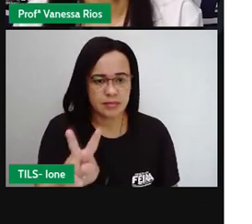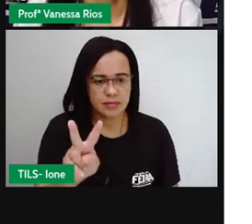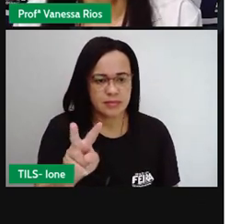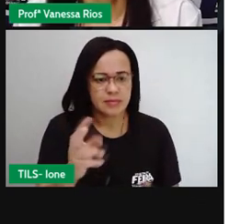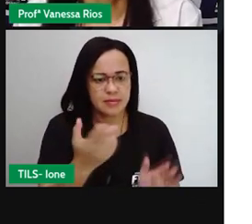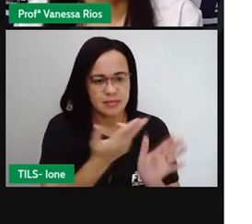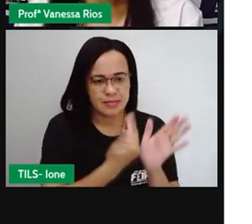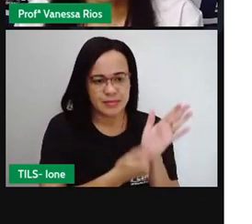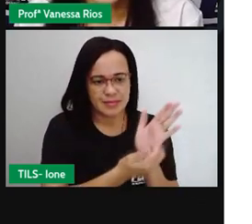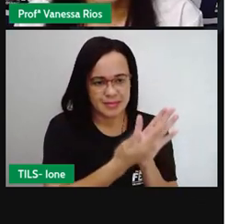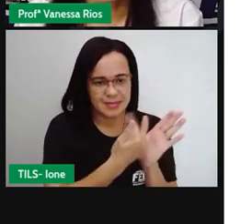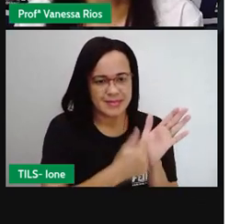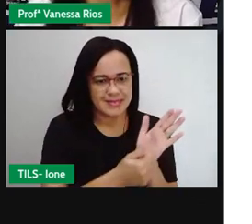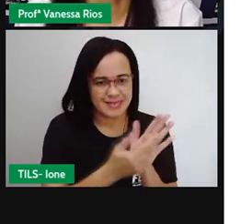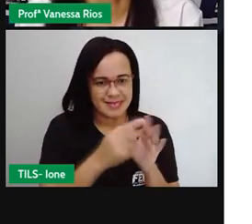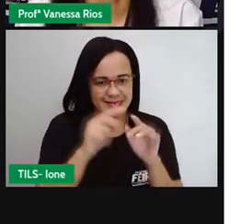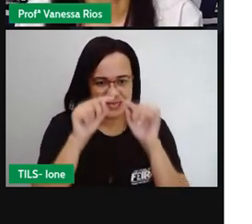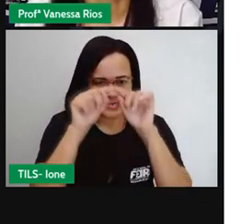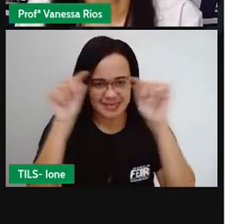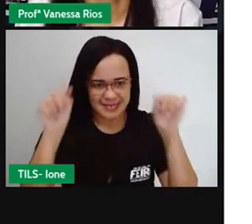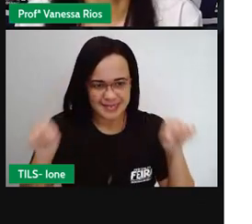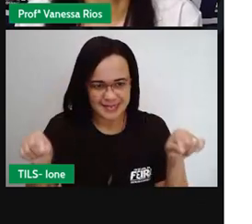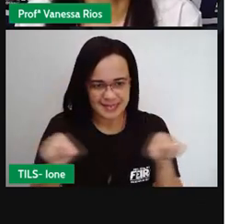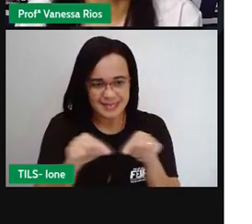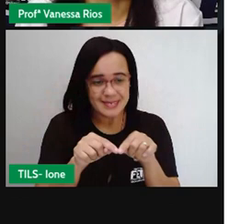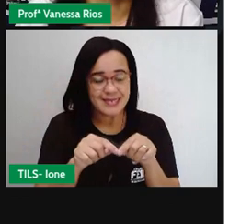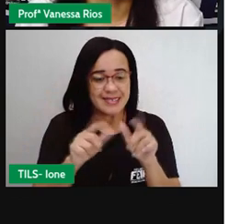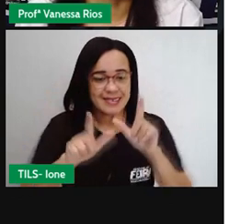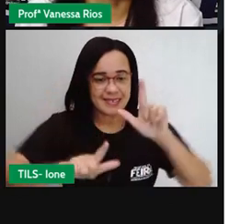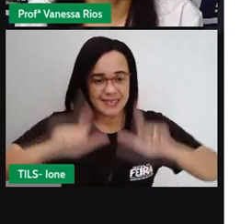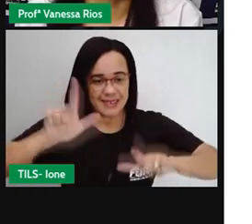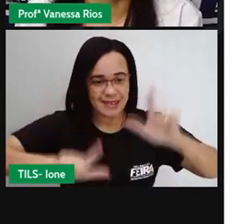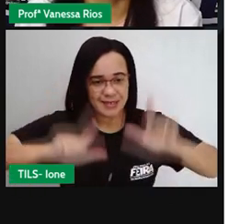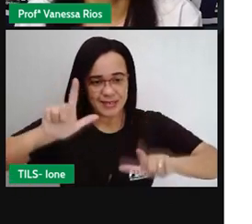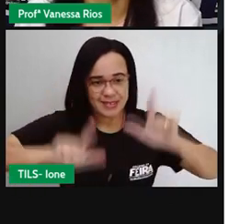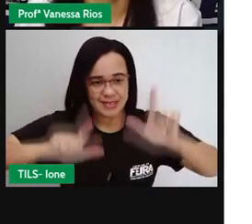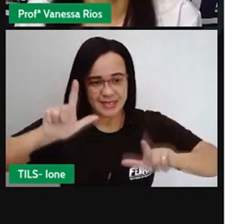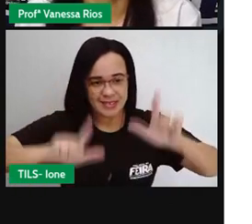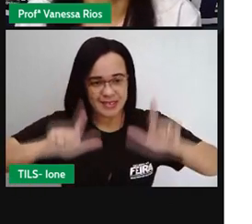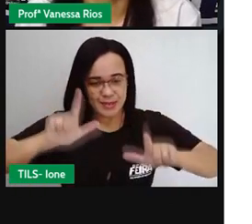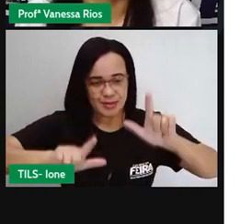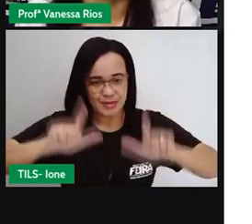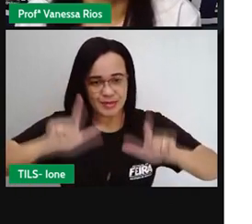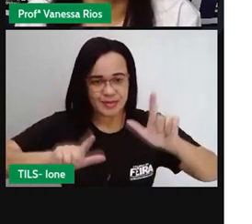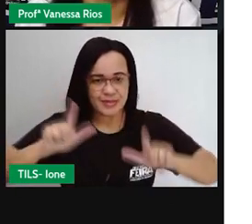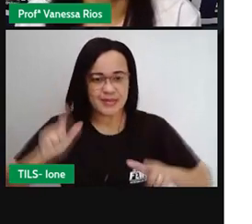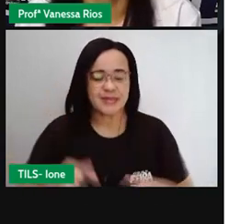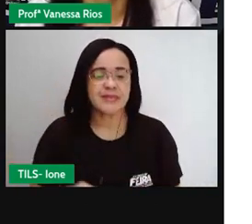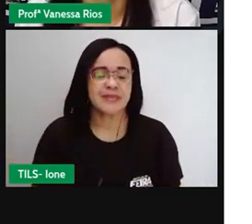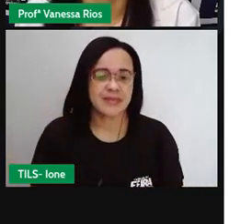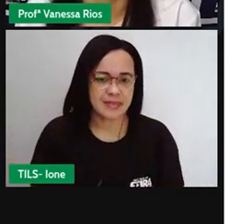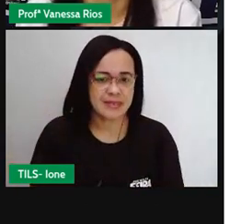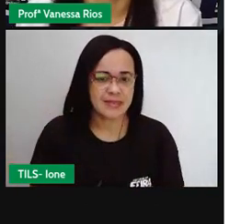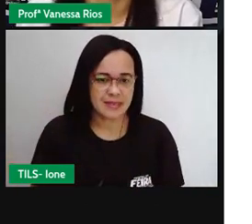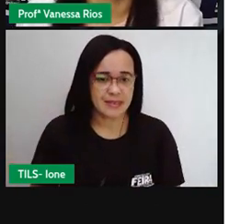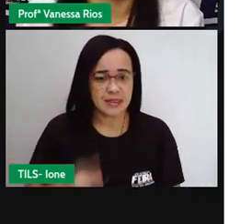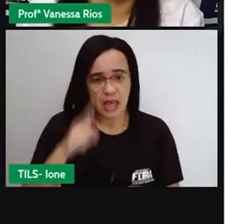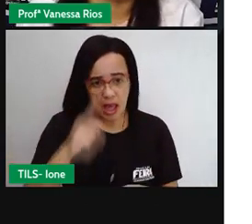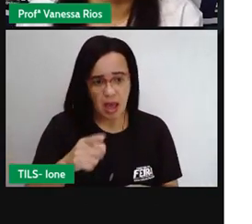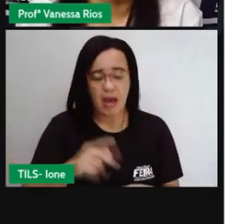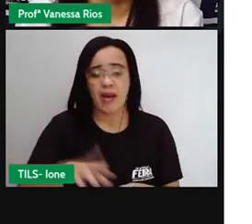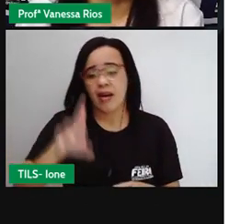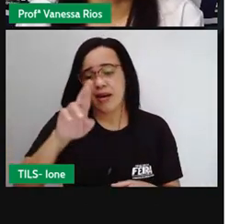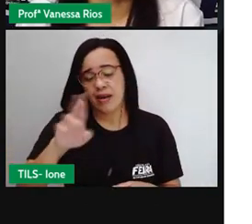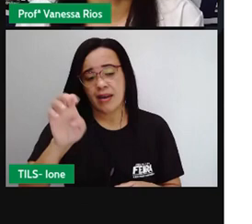E aí o ângulo mais comumente encontrado em nosso cotidiano é o ângulo reto, que é o ângulo de 90